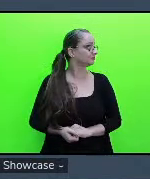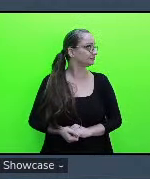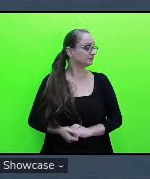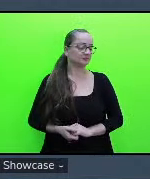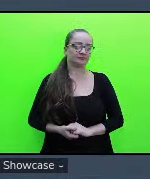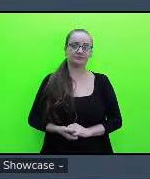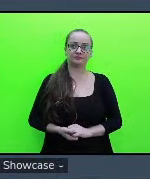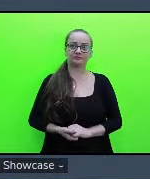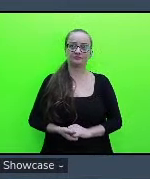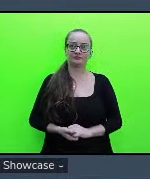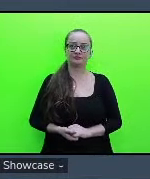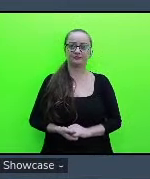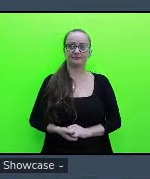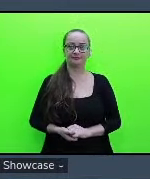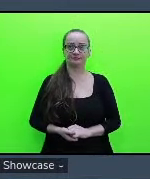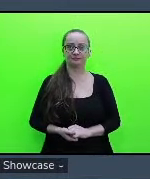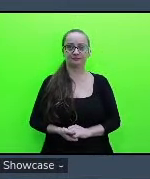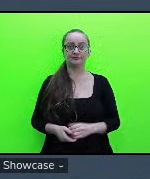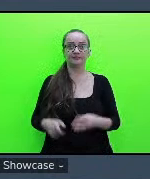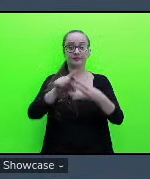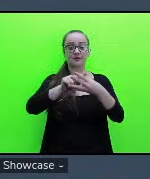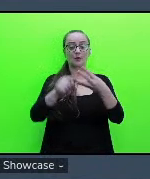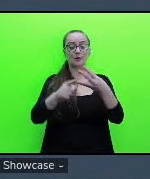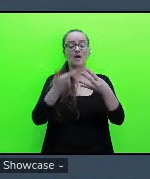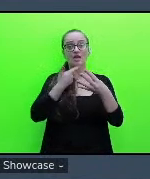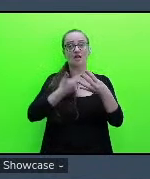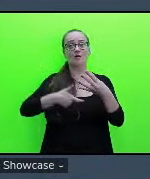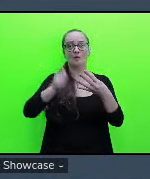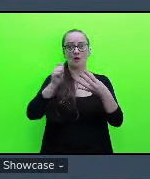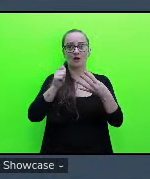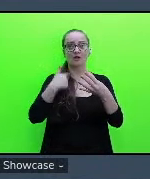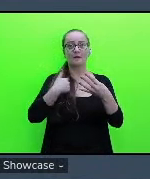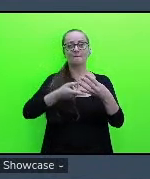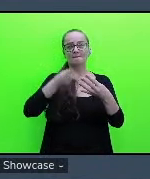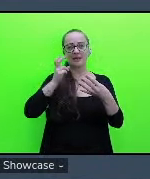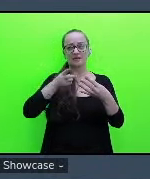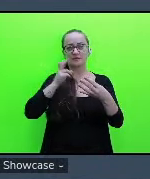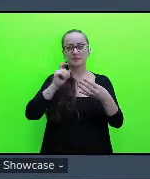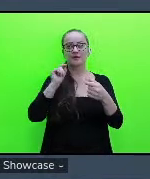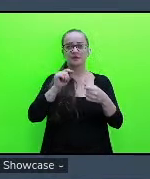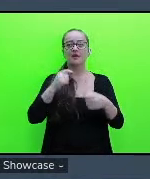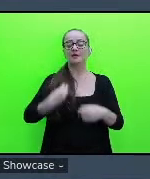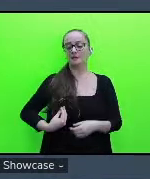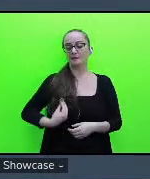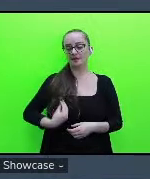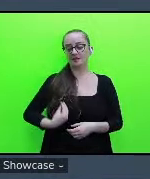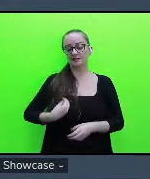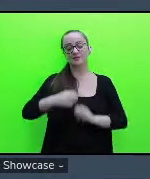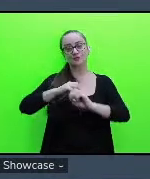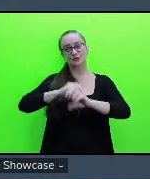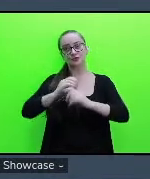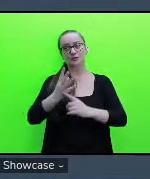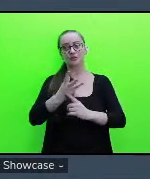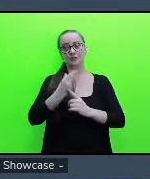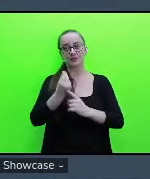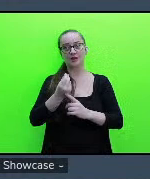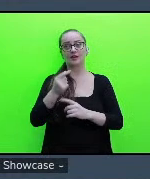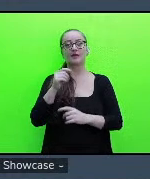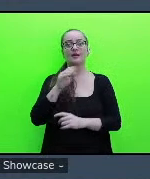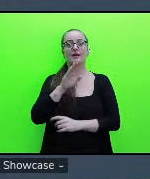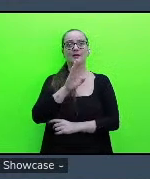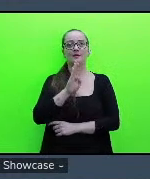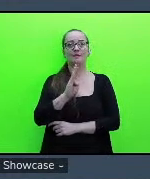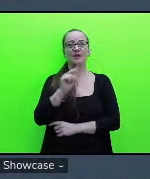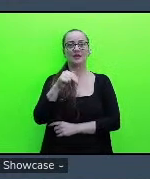e uma das quatro linguagens que a gente observou que está presente no ensino da arte na BNCC é a música